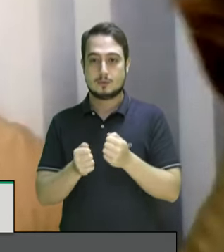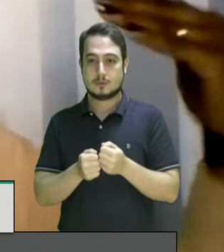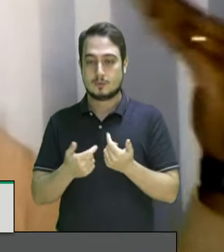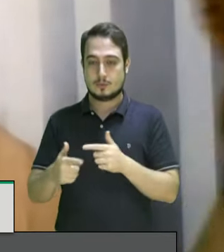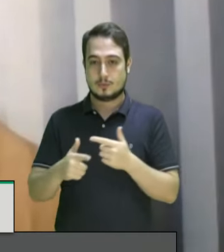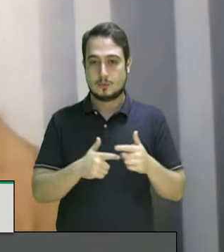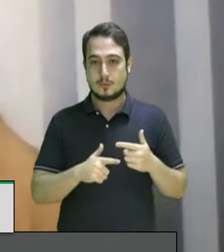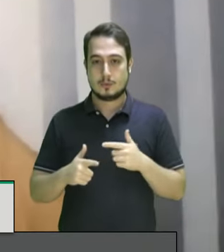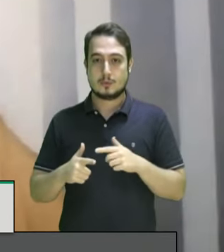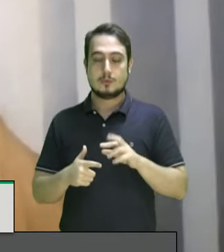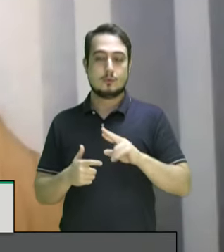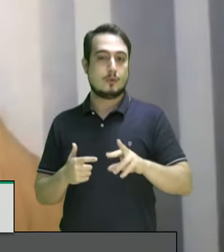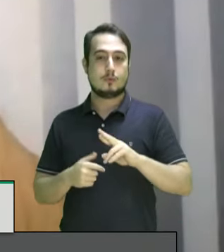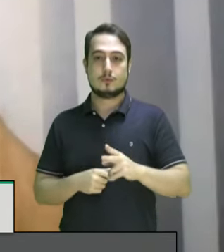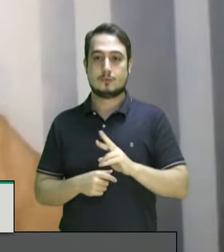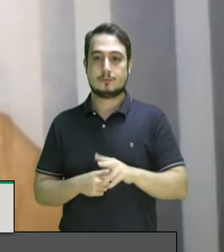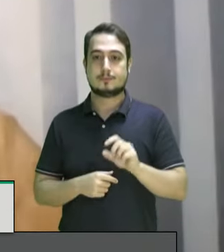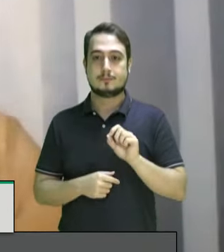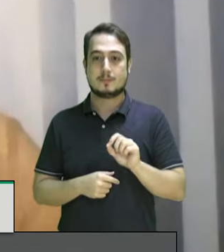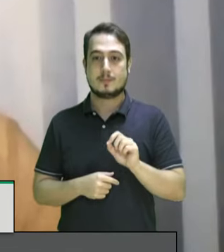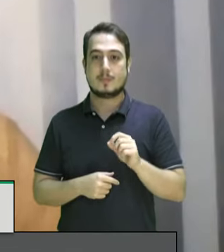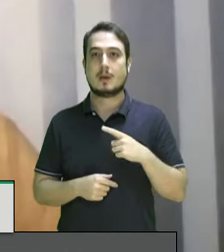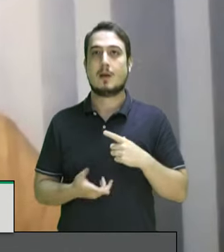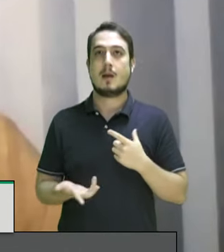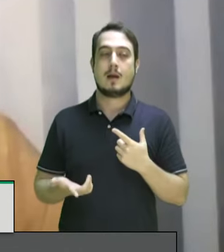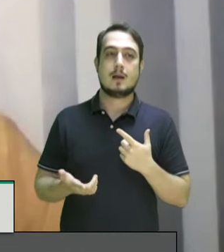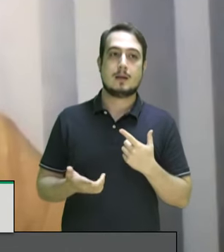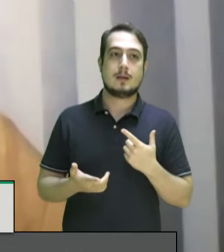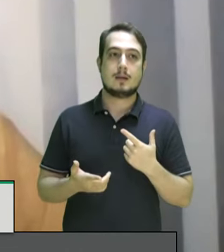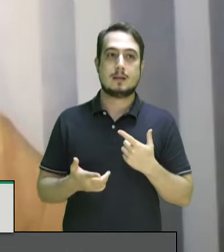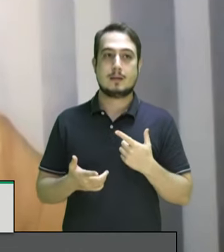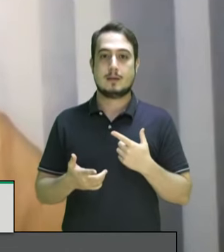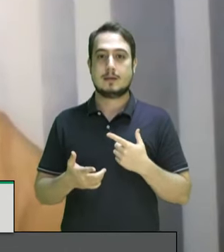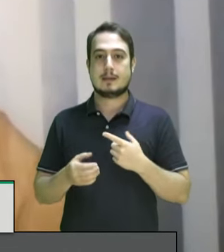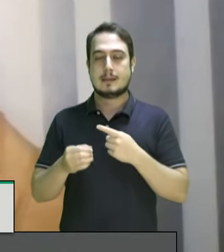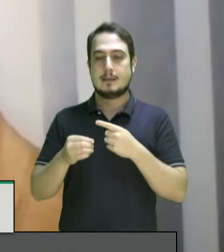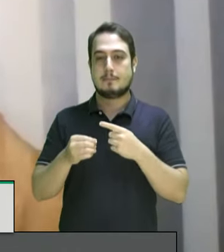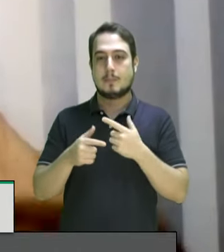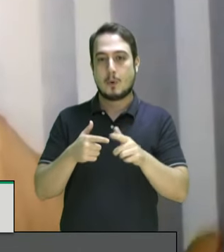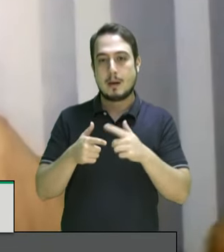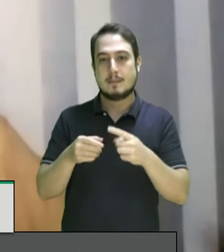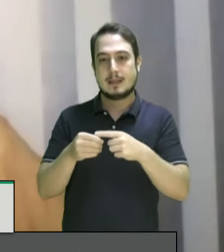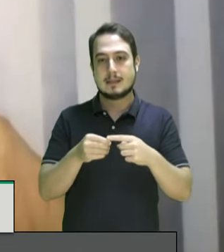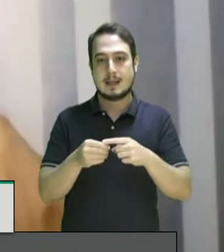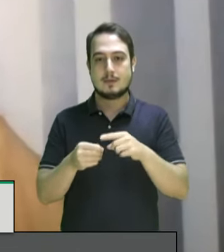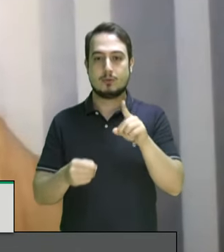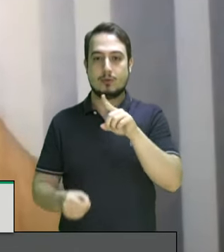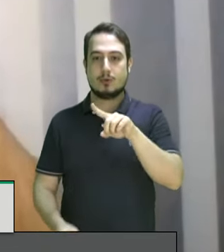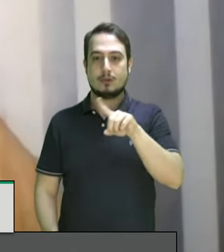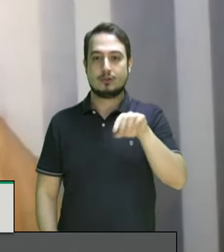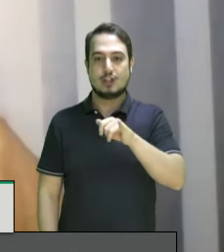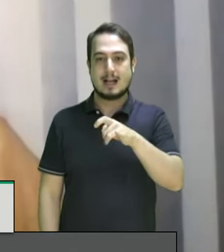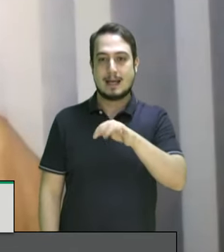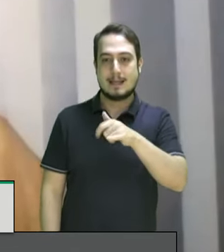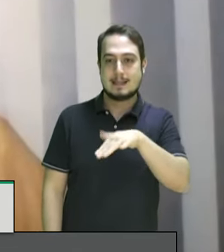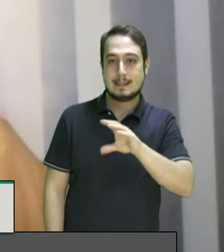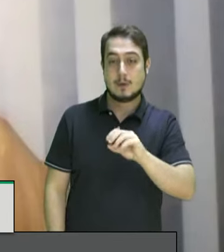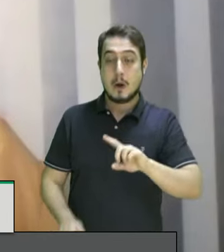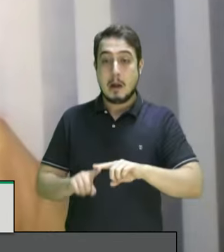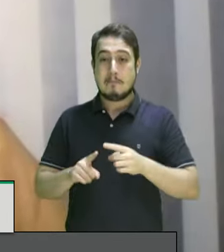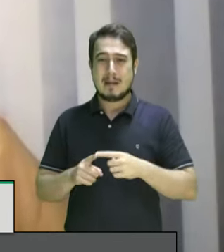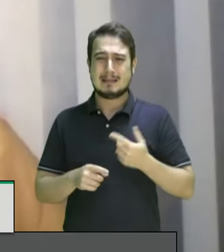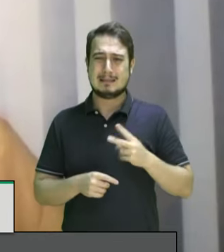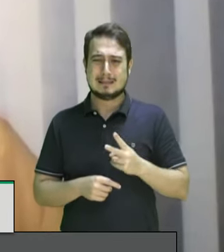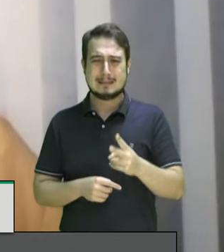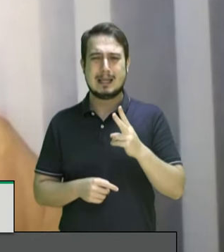que nós temos visto não somente nessa incursão na comunidade do Jacarezinho mas sistematicamente nós somos confrontados